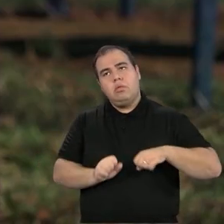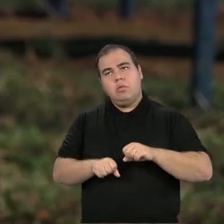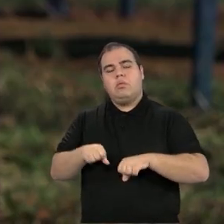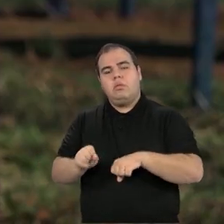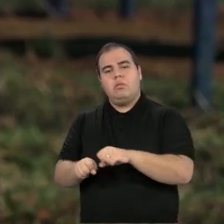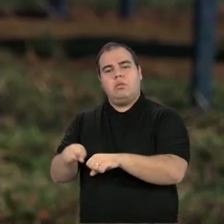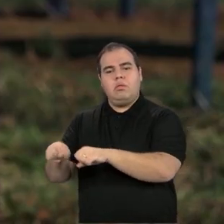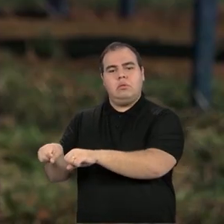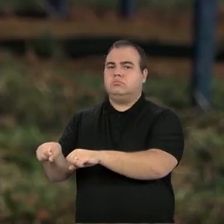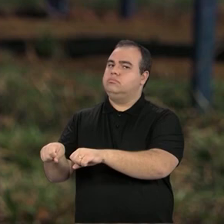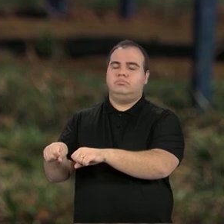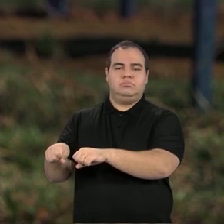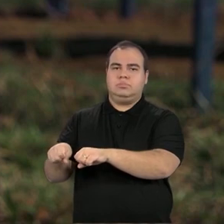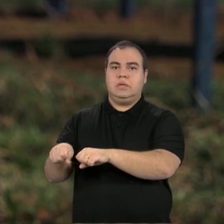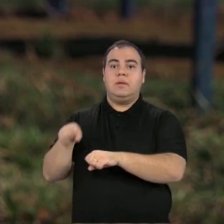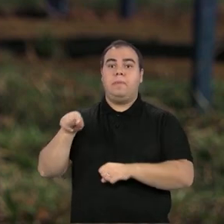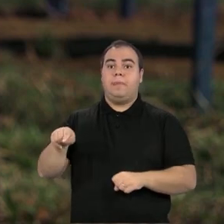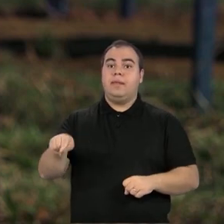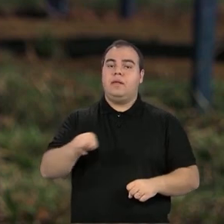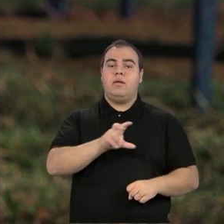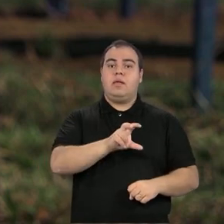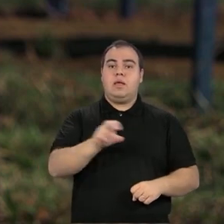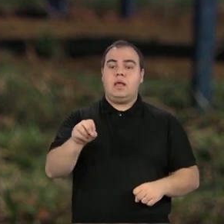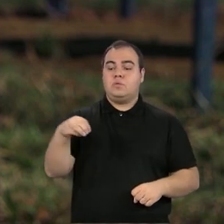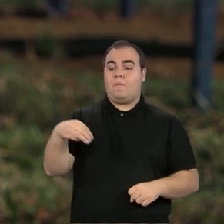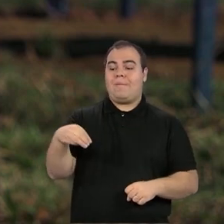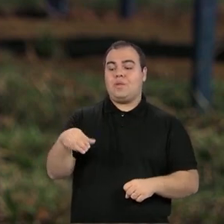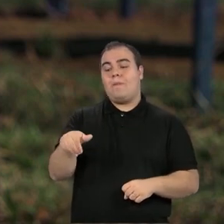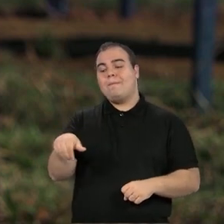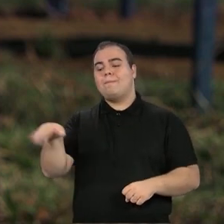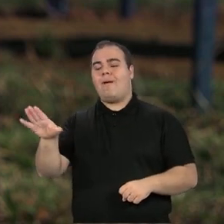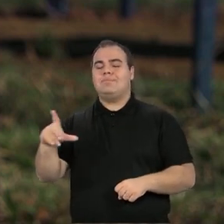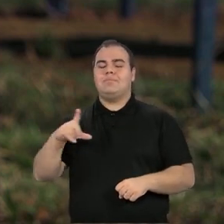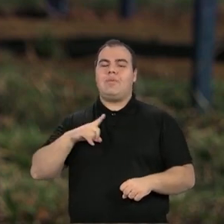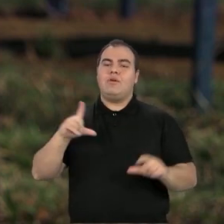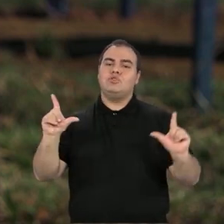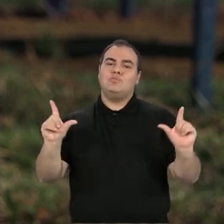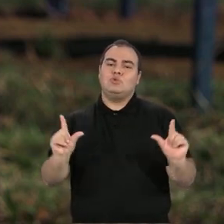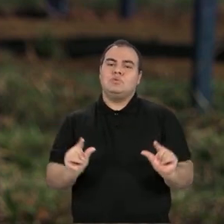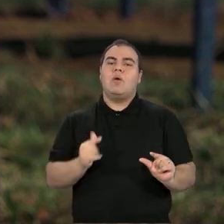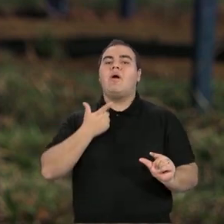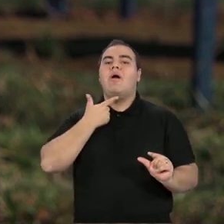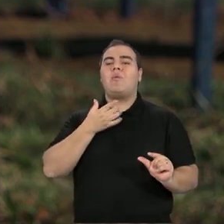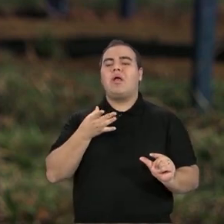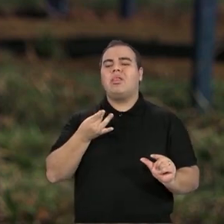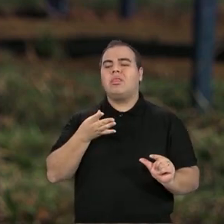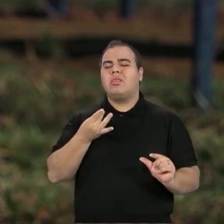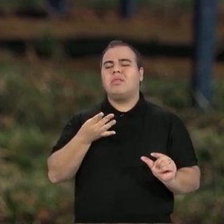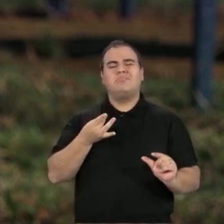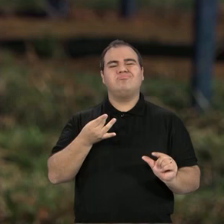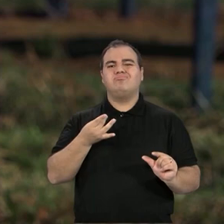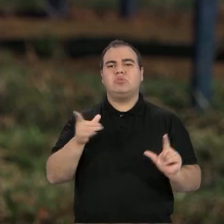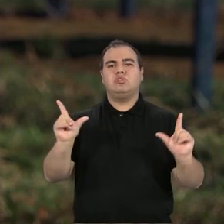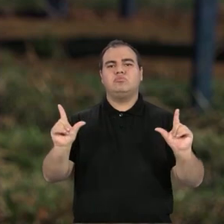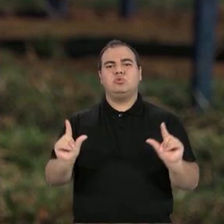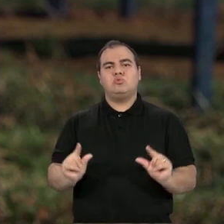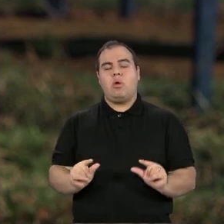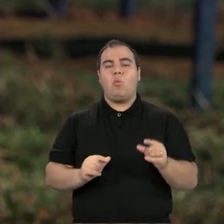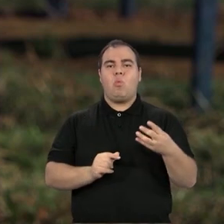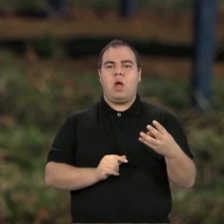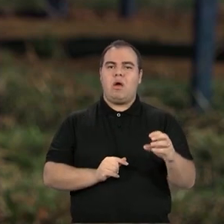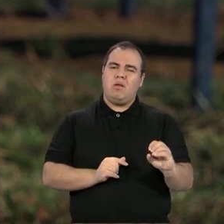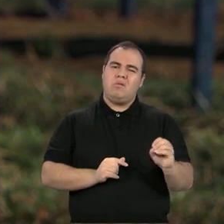média, esse animal, acima de 500 metros, há uma diminuição no desempenho de 40 a 60 gramas por dia.